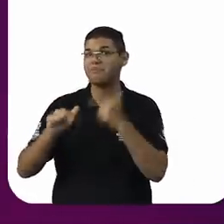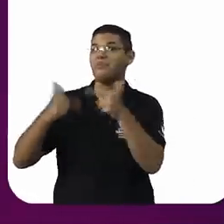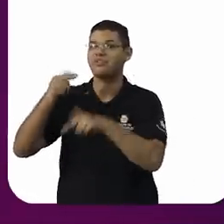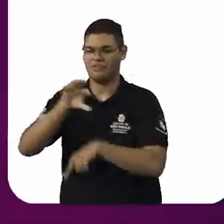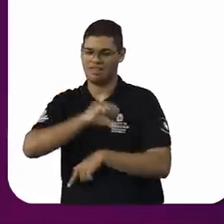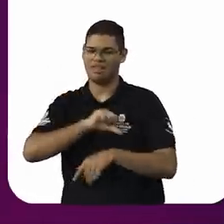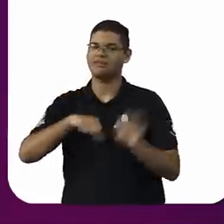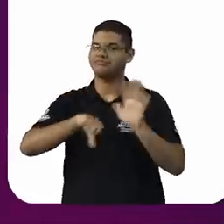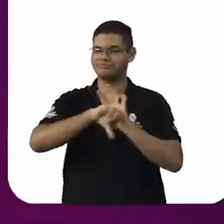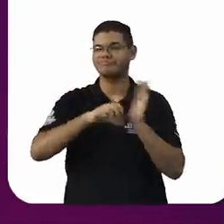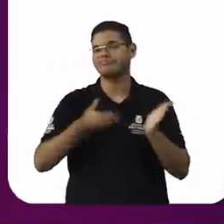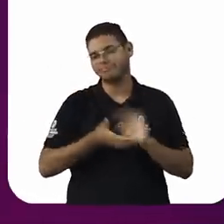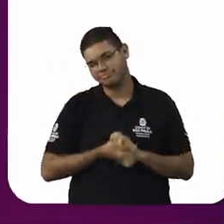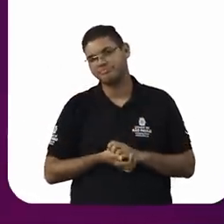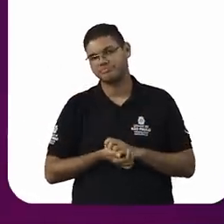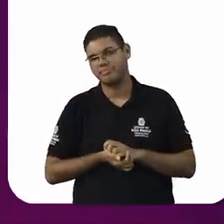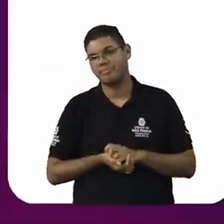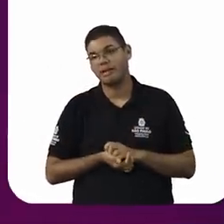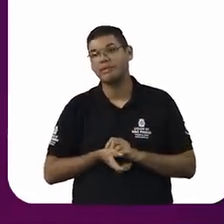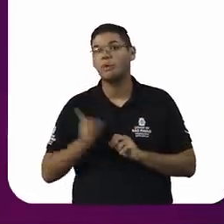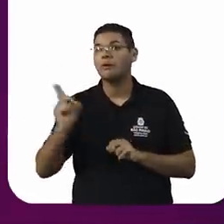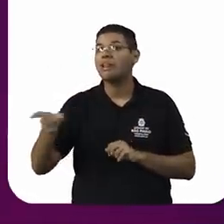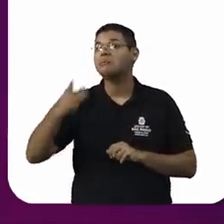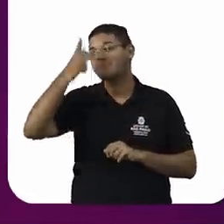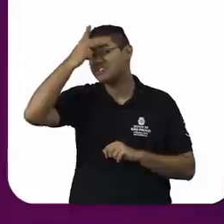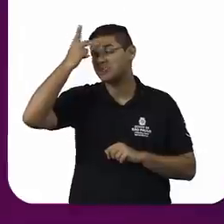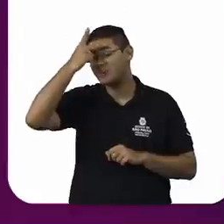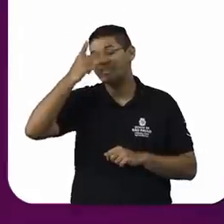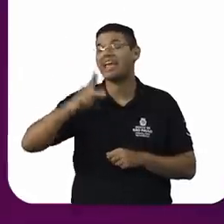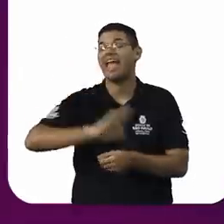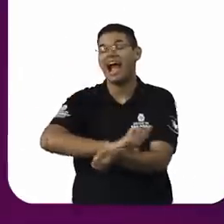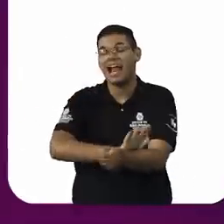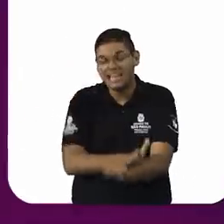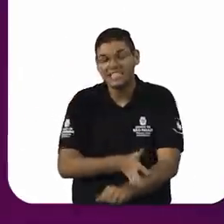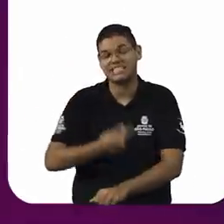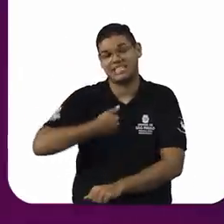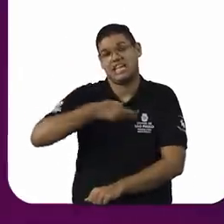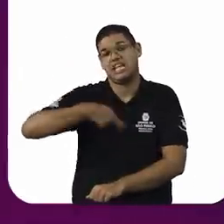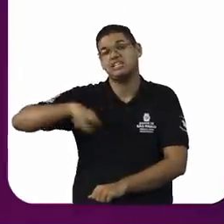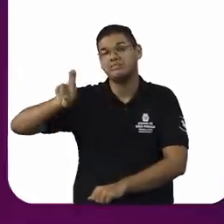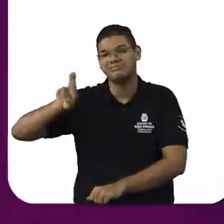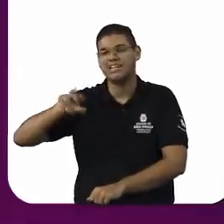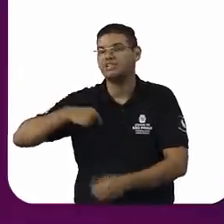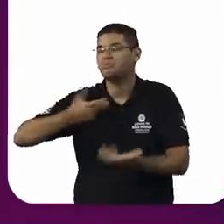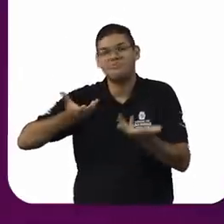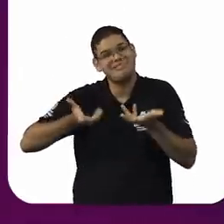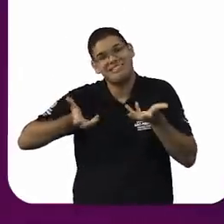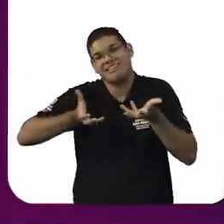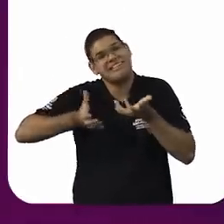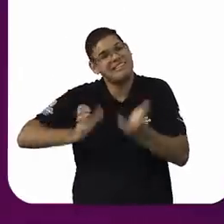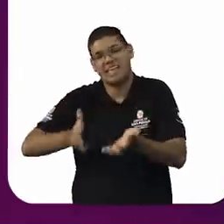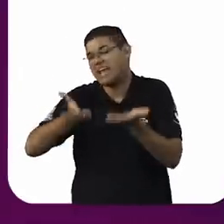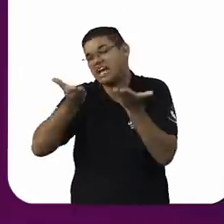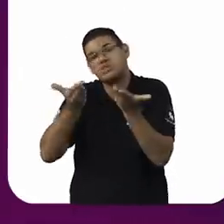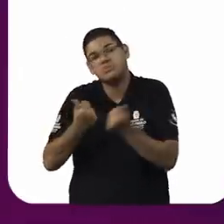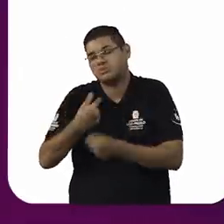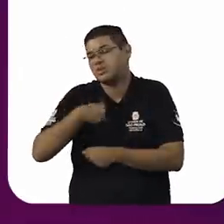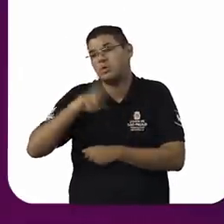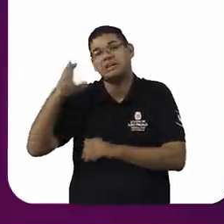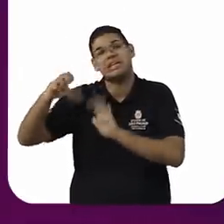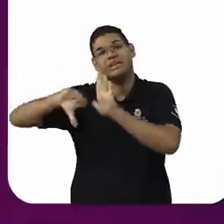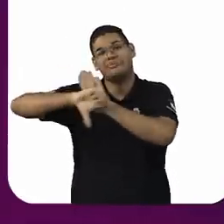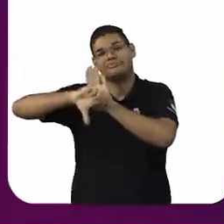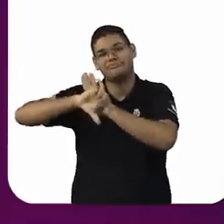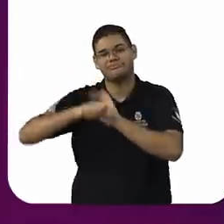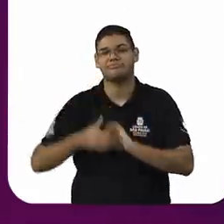aquele que é racista religioso, ele não quer assumir o seu crime, não é? No Brasil, nós temos racismo